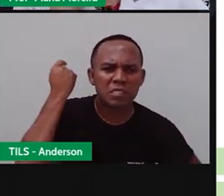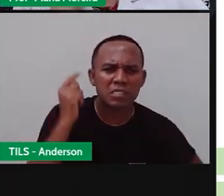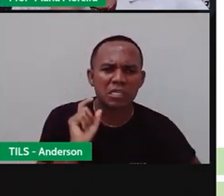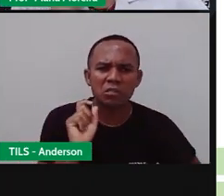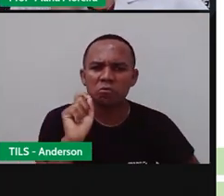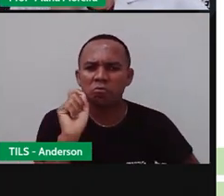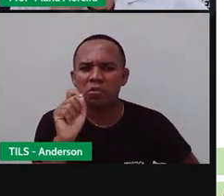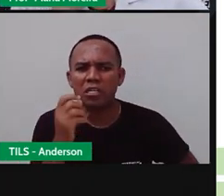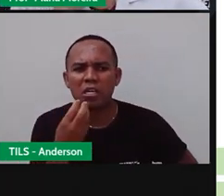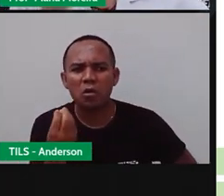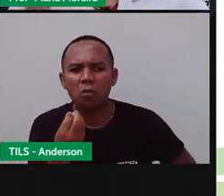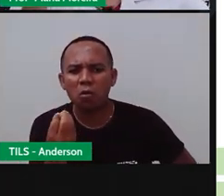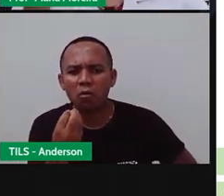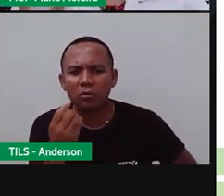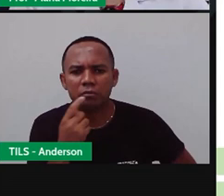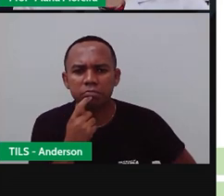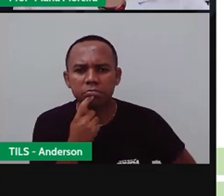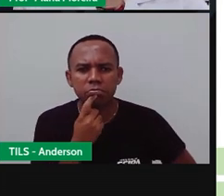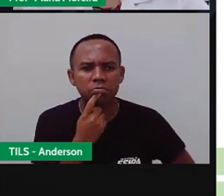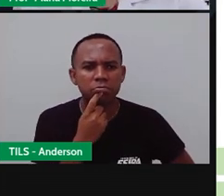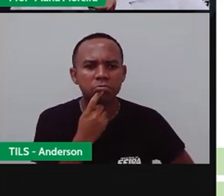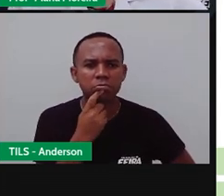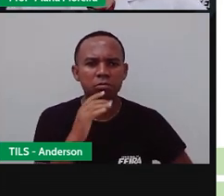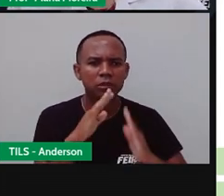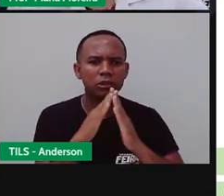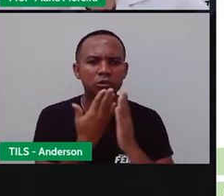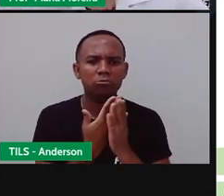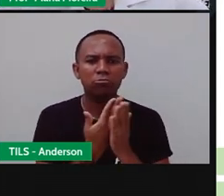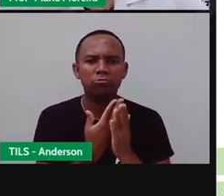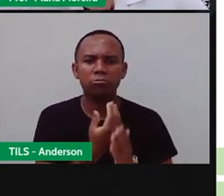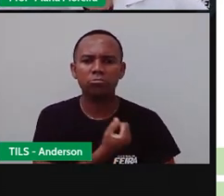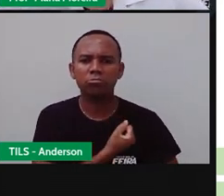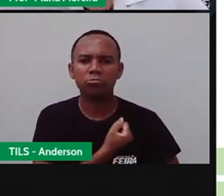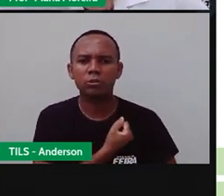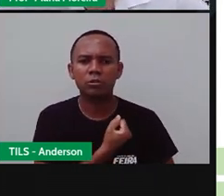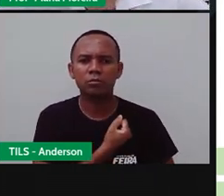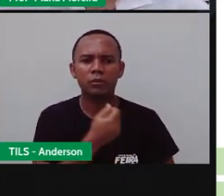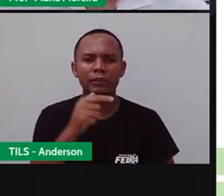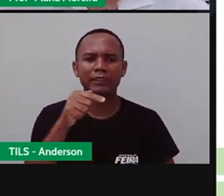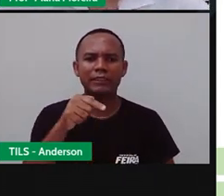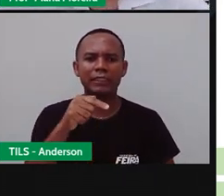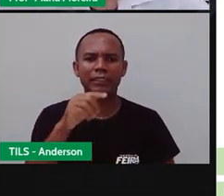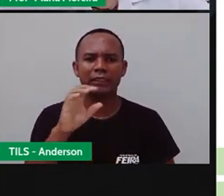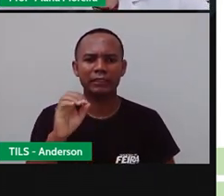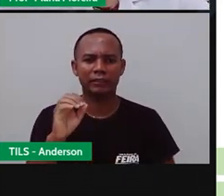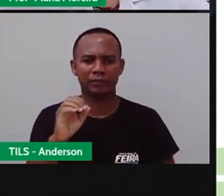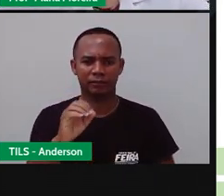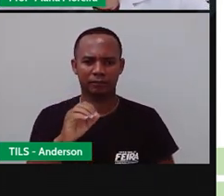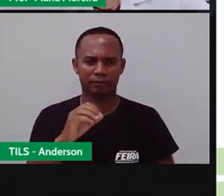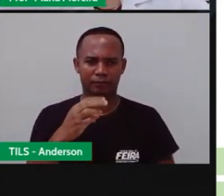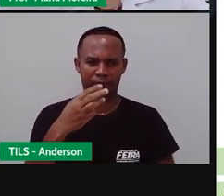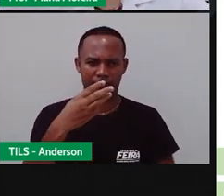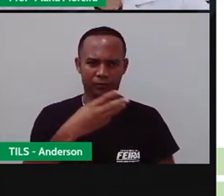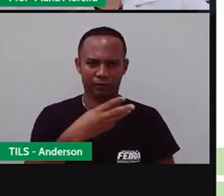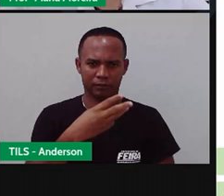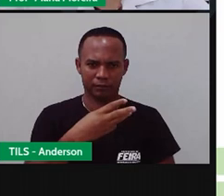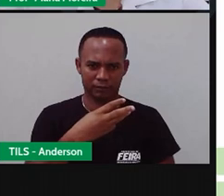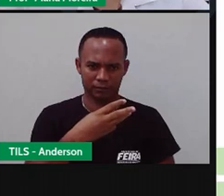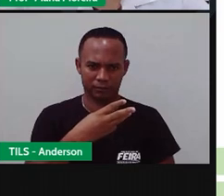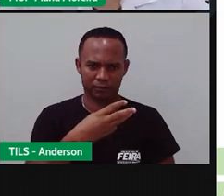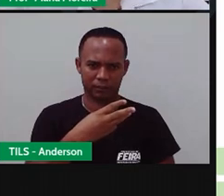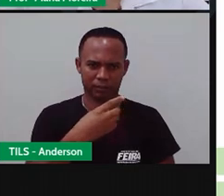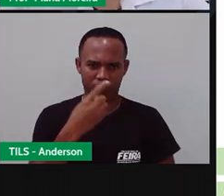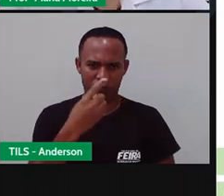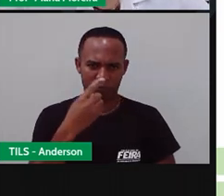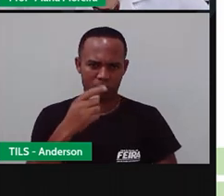que será que isso tem a ver, né? Bom, nossa aula de número 70, hoje, dia 31 do mês 6. Mentira, é 31 do mês